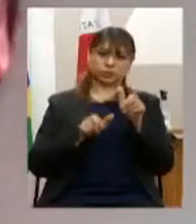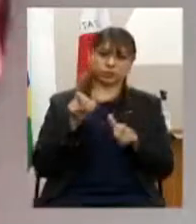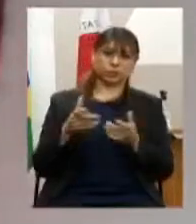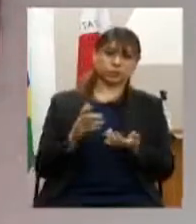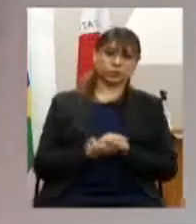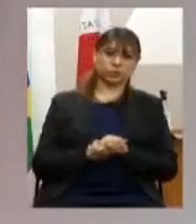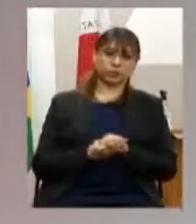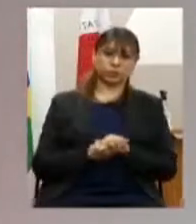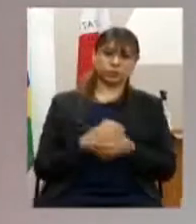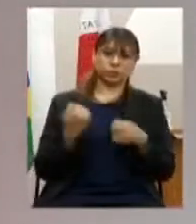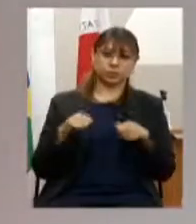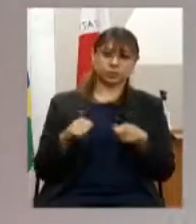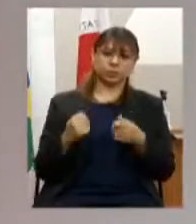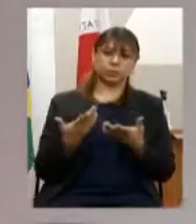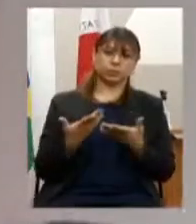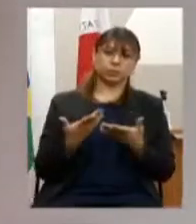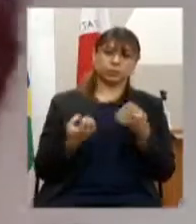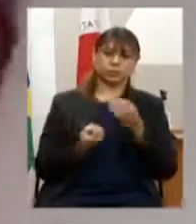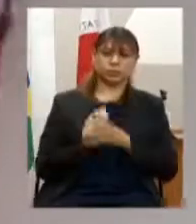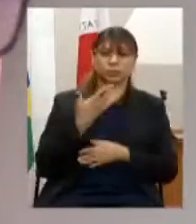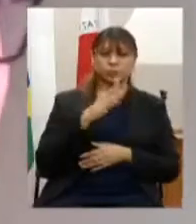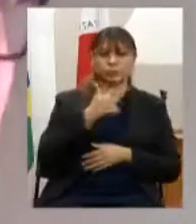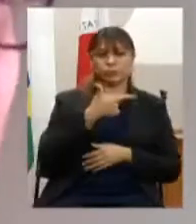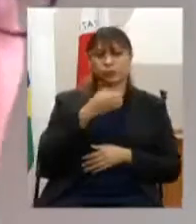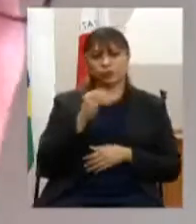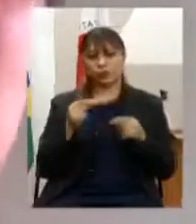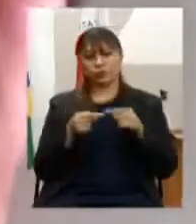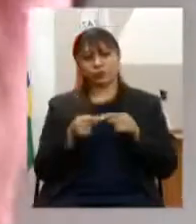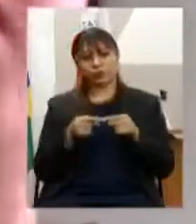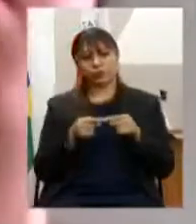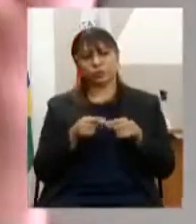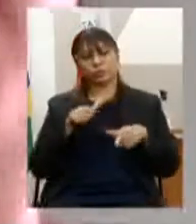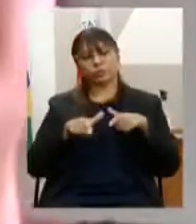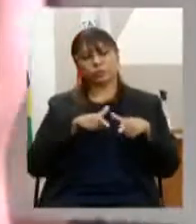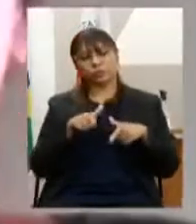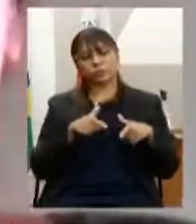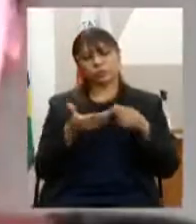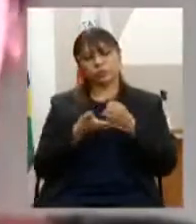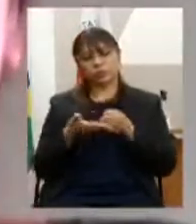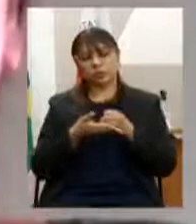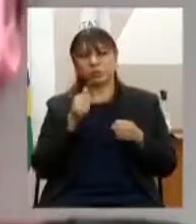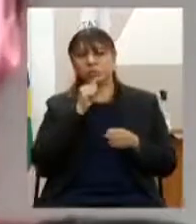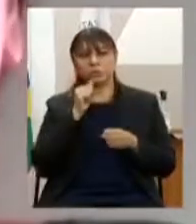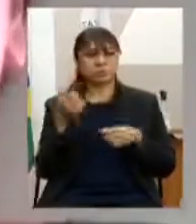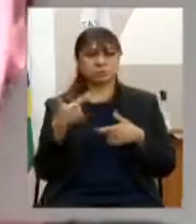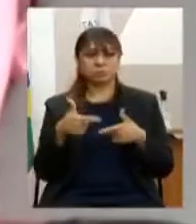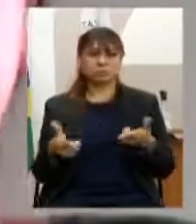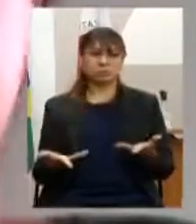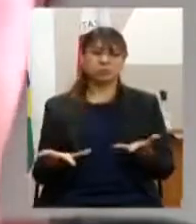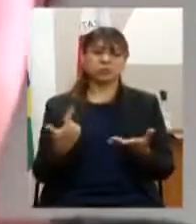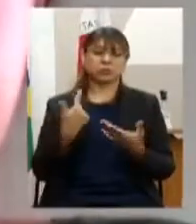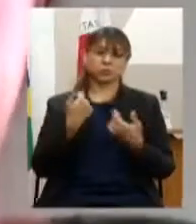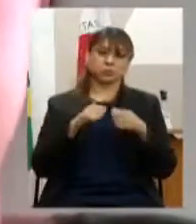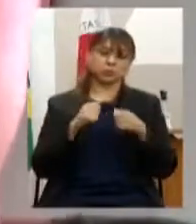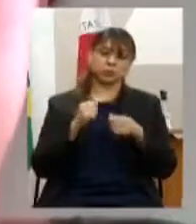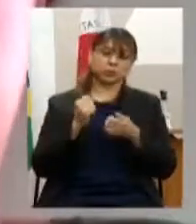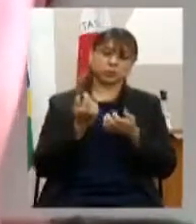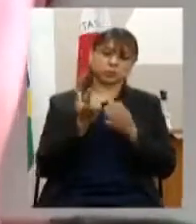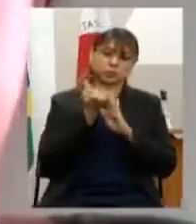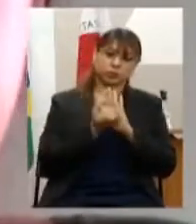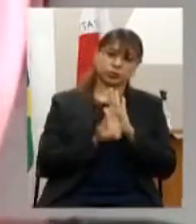implementar 20 serviços residenciais terapêuticos que custariam orçamento anual de 4 milhões